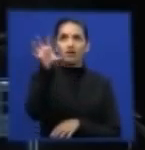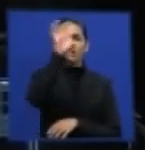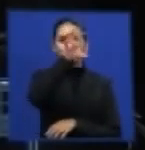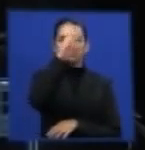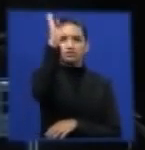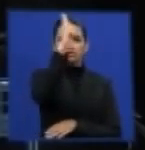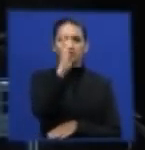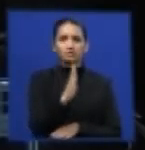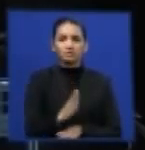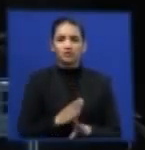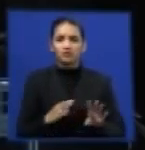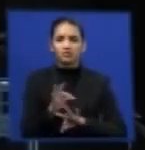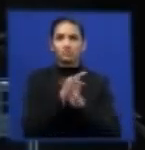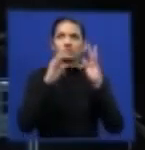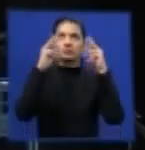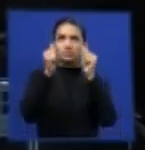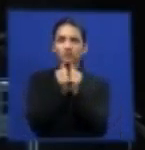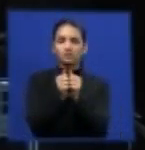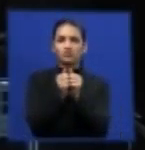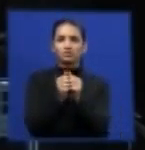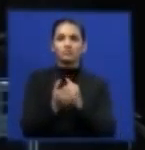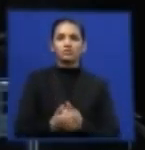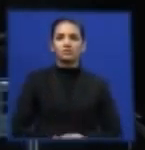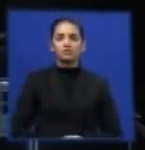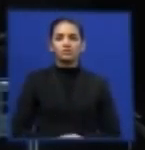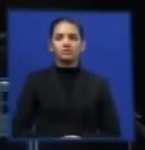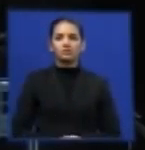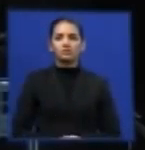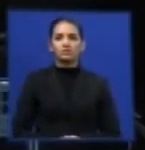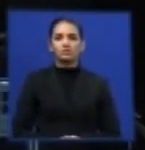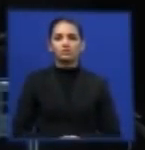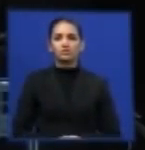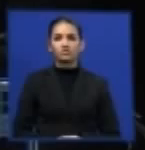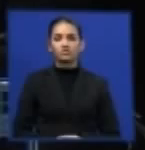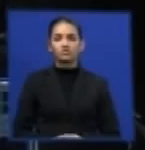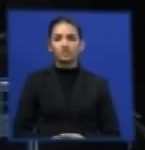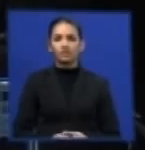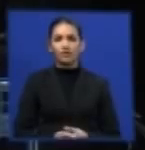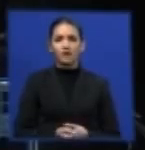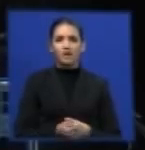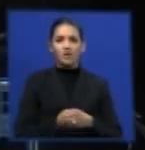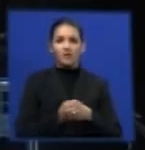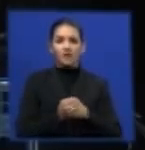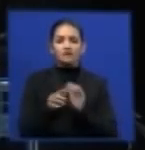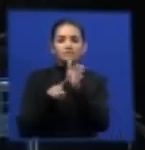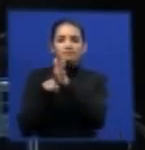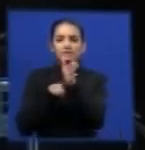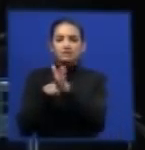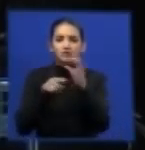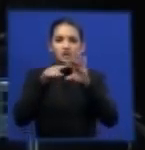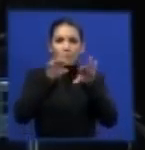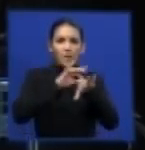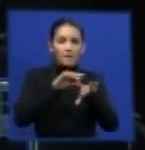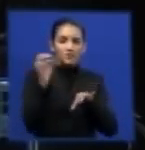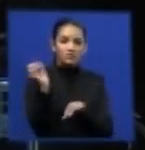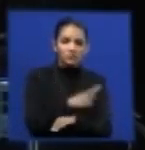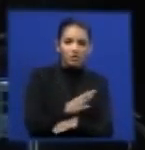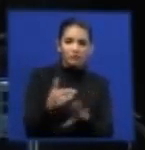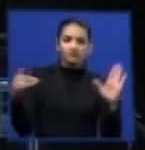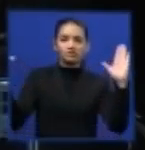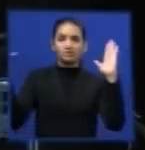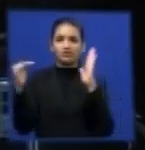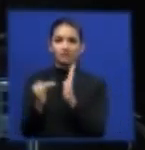norte, nordeste, centro-oeste, sudoeste e sul, desde a oferta de pneus novos até o seu destino. O IPT contratou a data